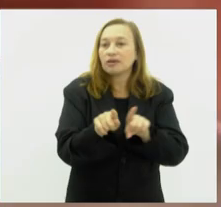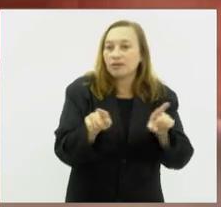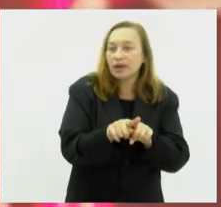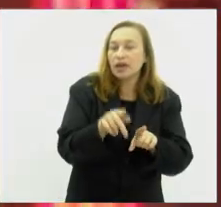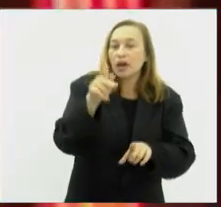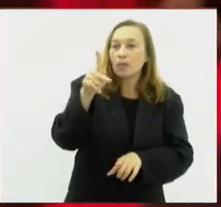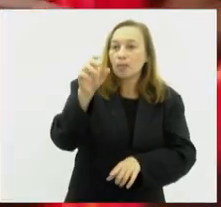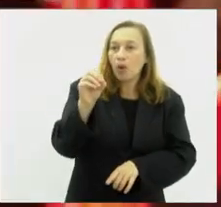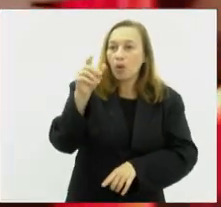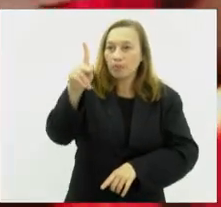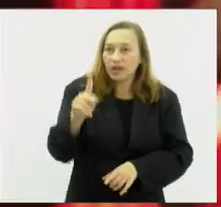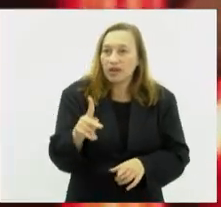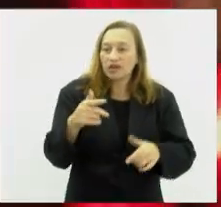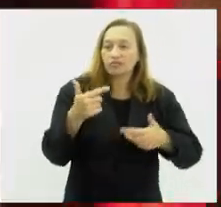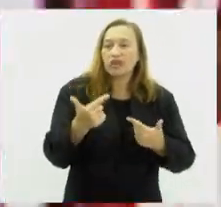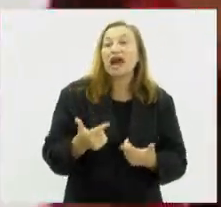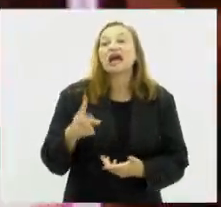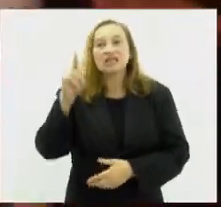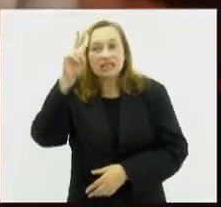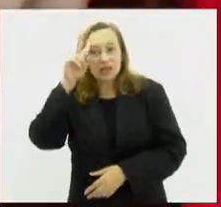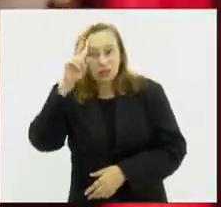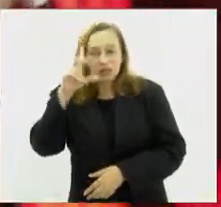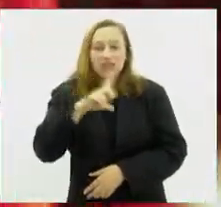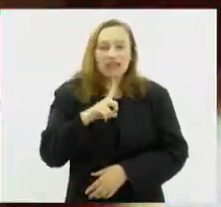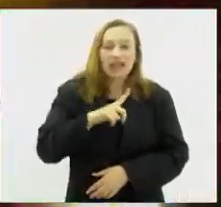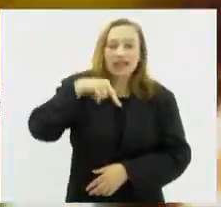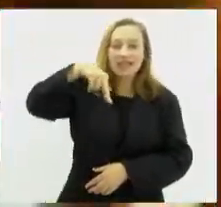sertanejo, na segunda tem Nayara Zevedo.